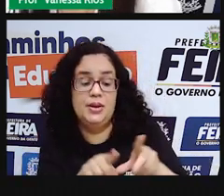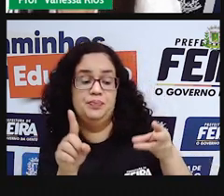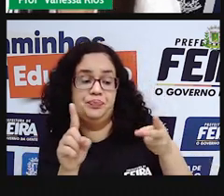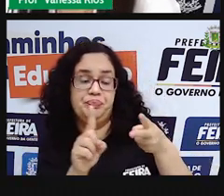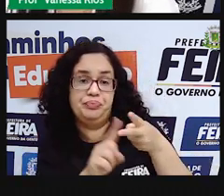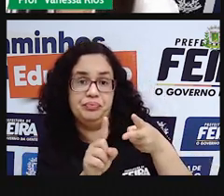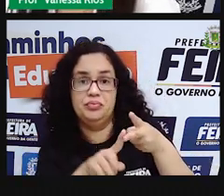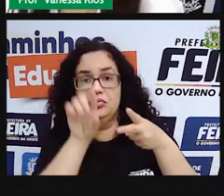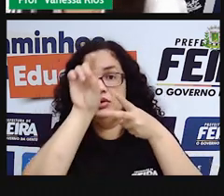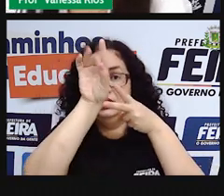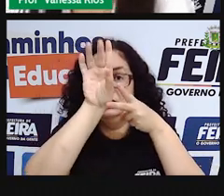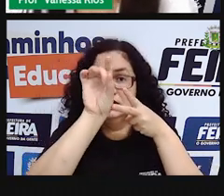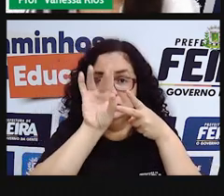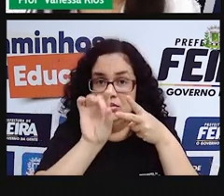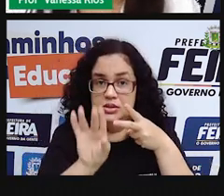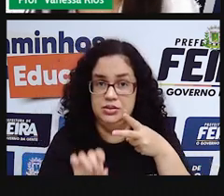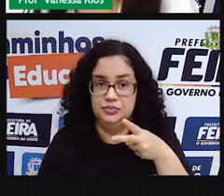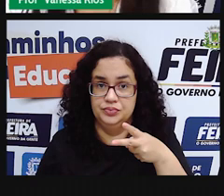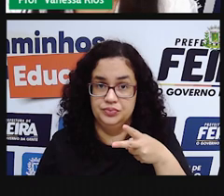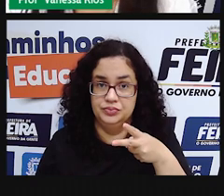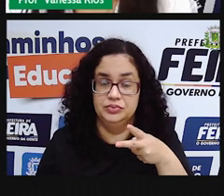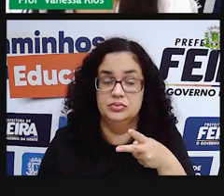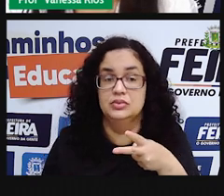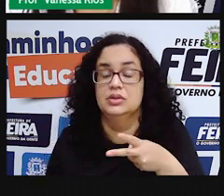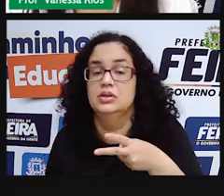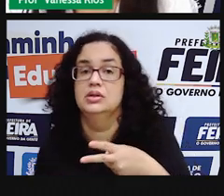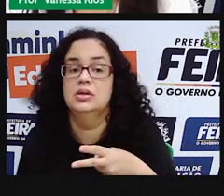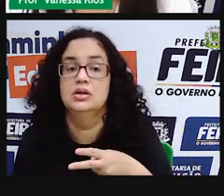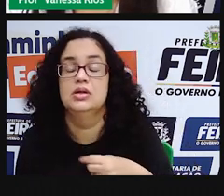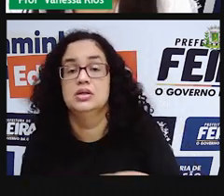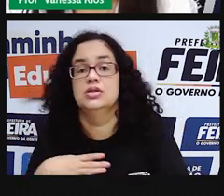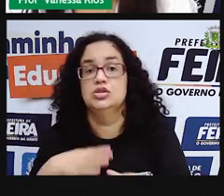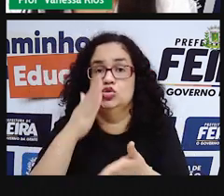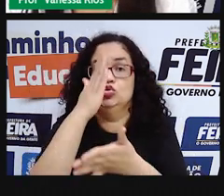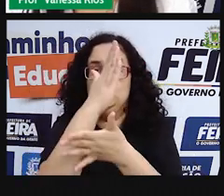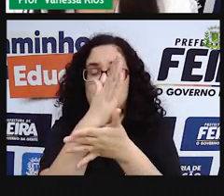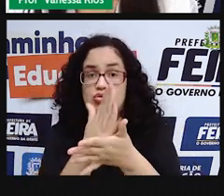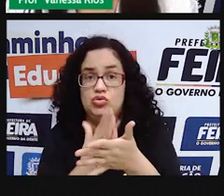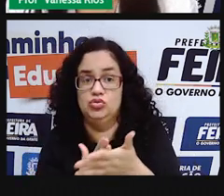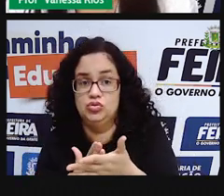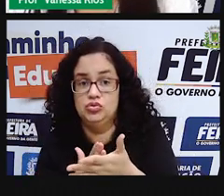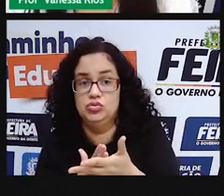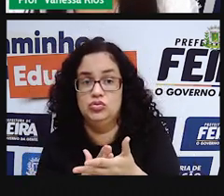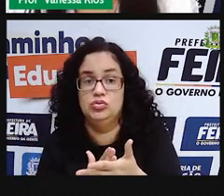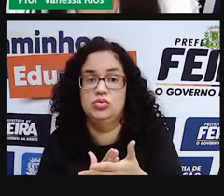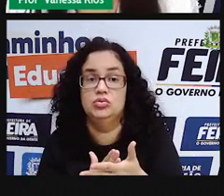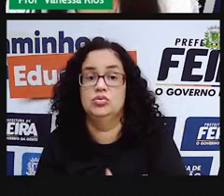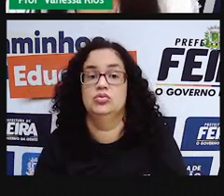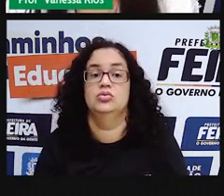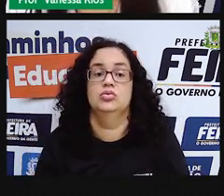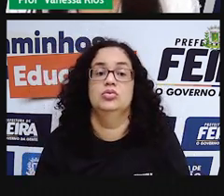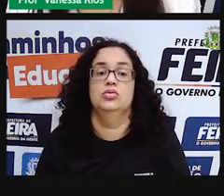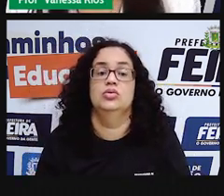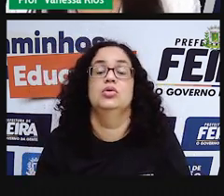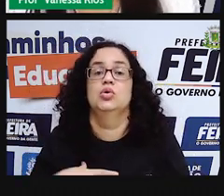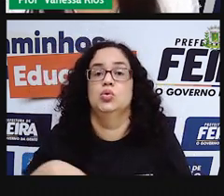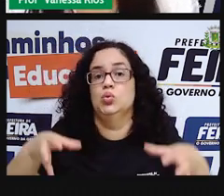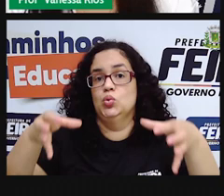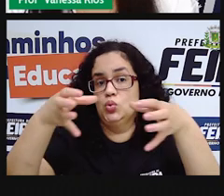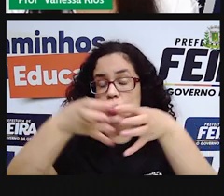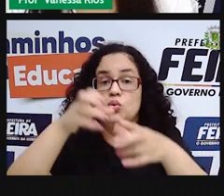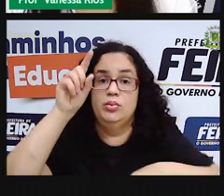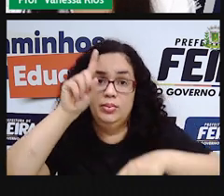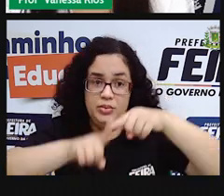específicas, que são aquelas divididas, né, destinadas a determinado grupo de